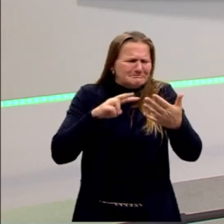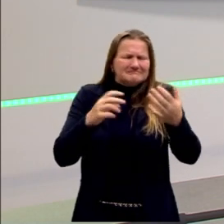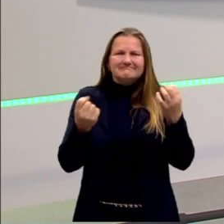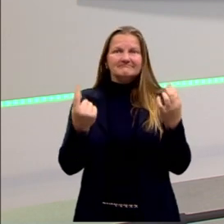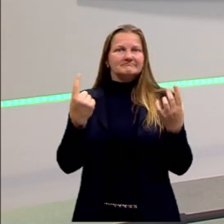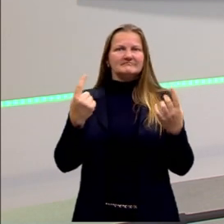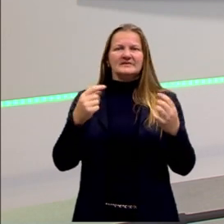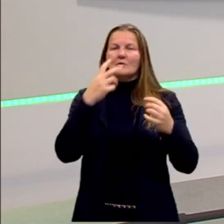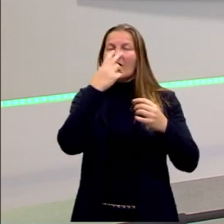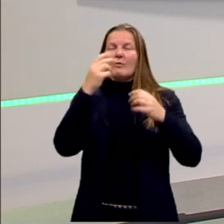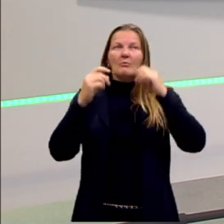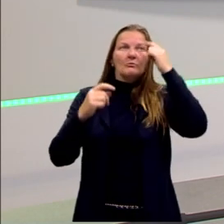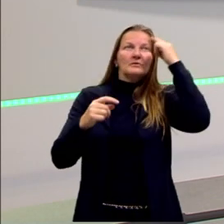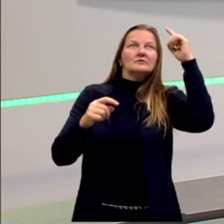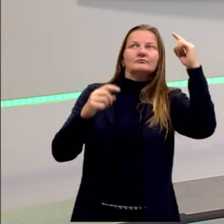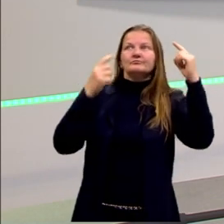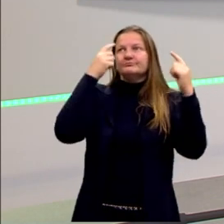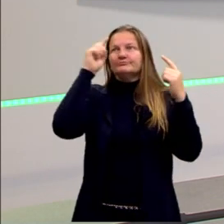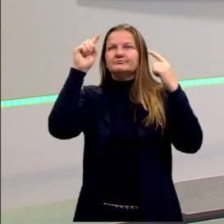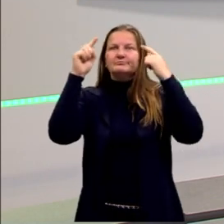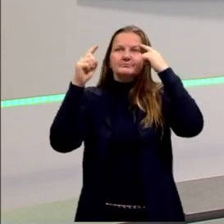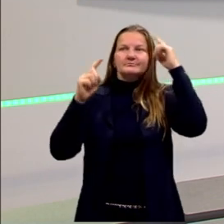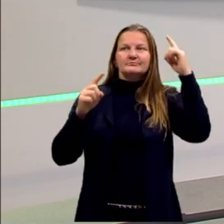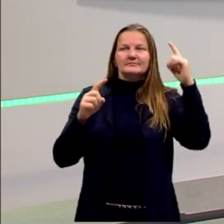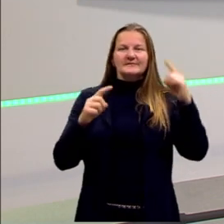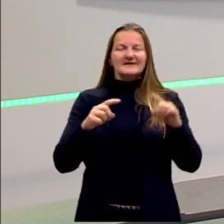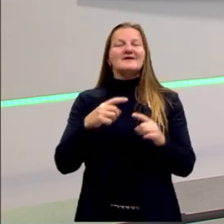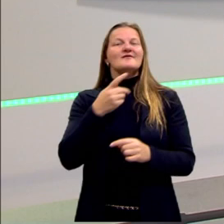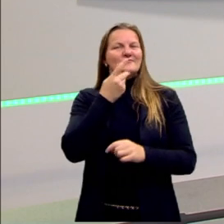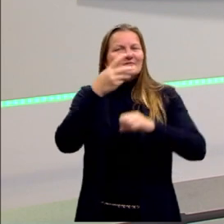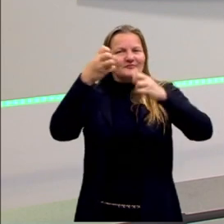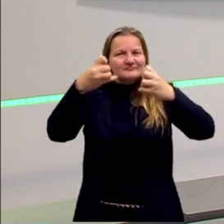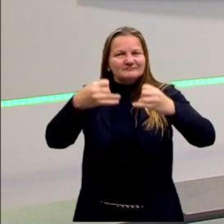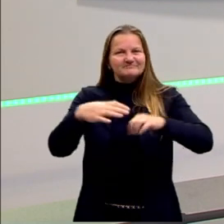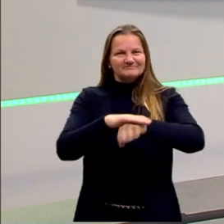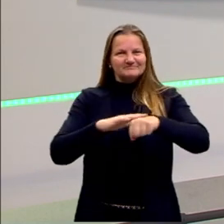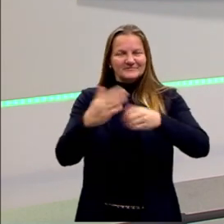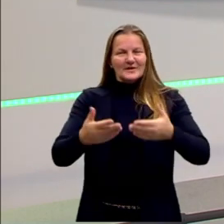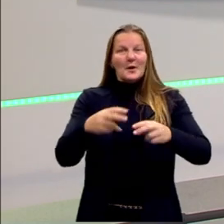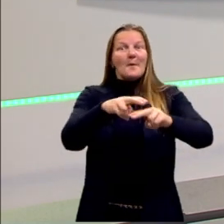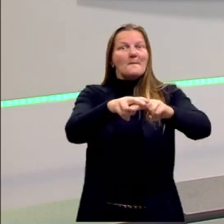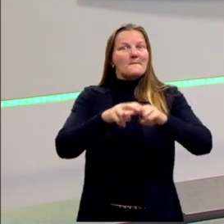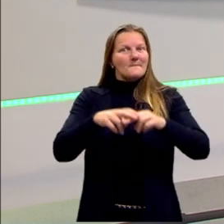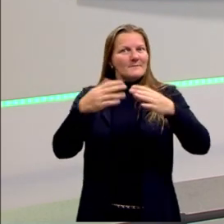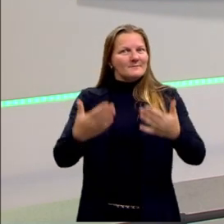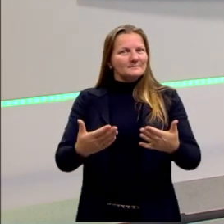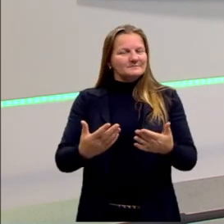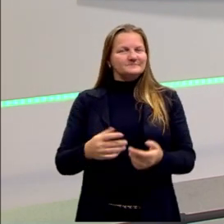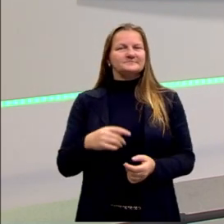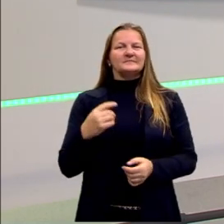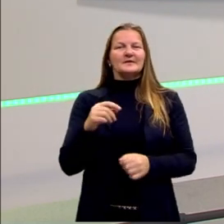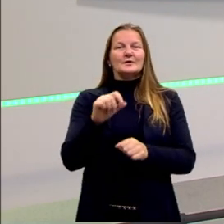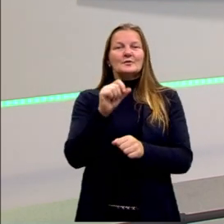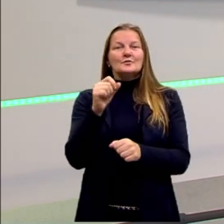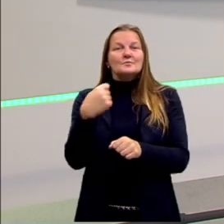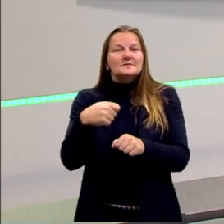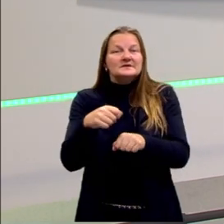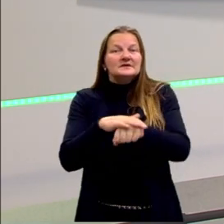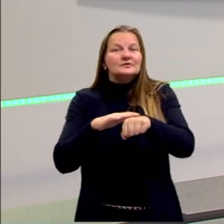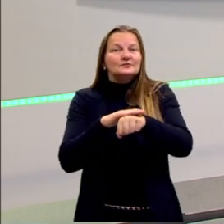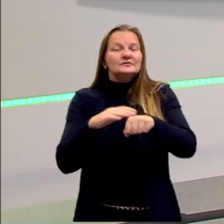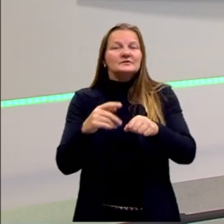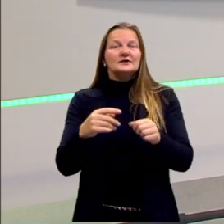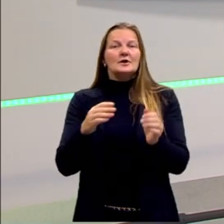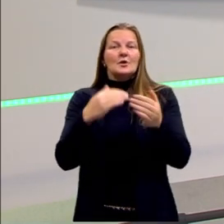solta. E é sobre isso que a gente vai falar. Para isso, a gente vai falar sobre uma coisa que a gente chama de